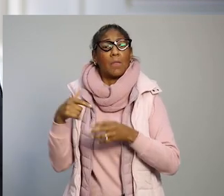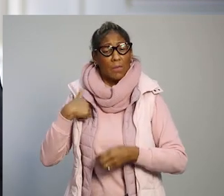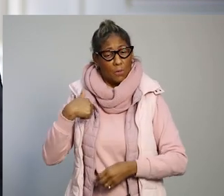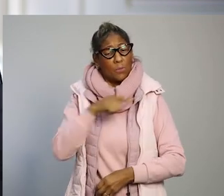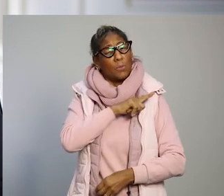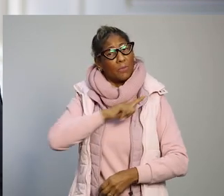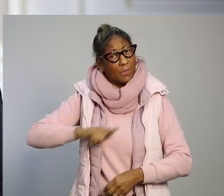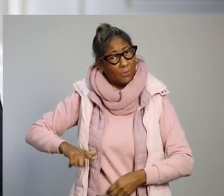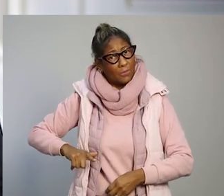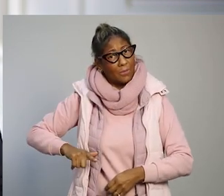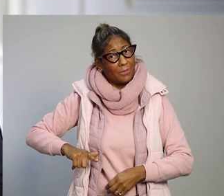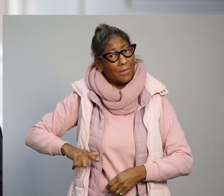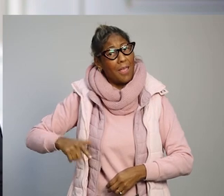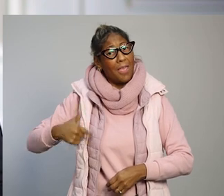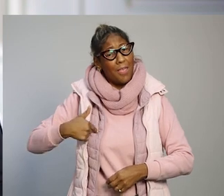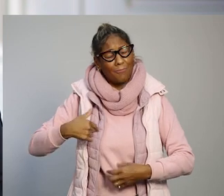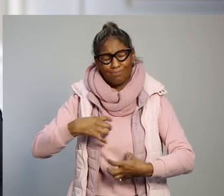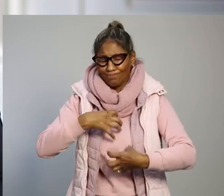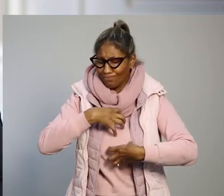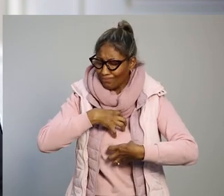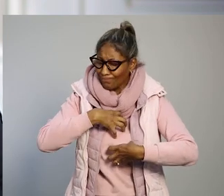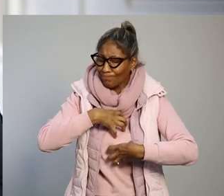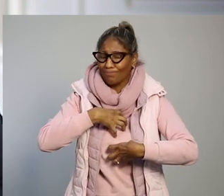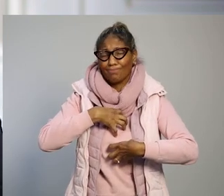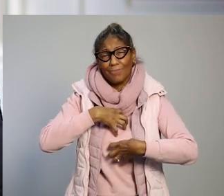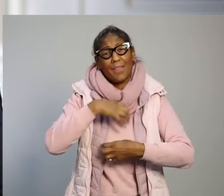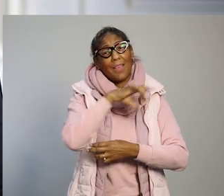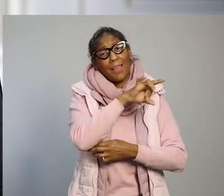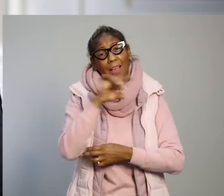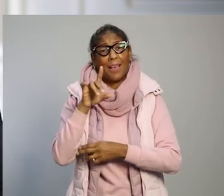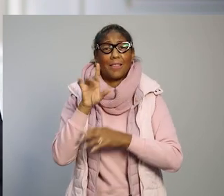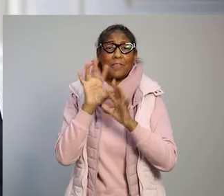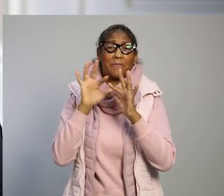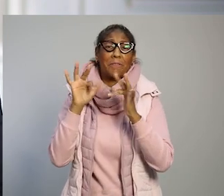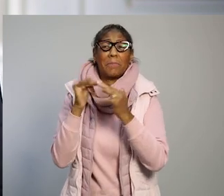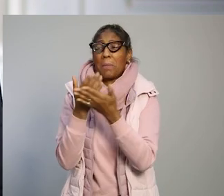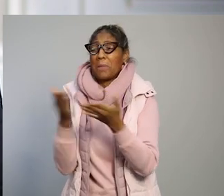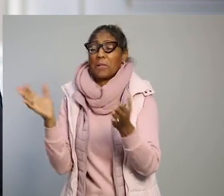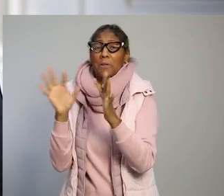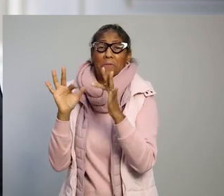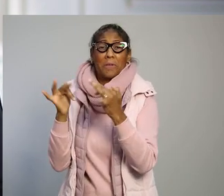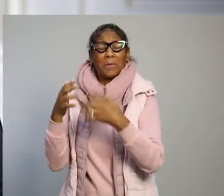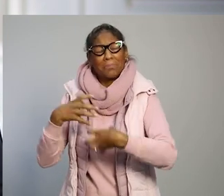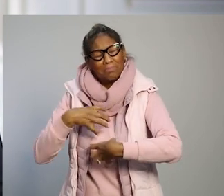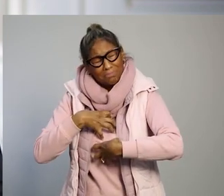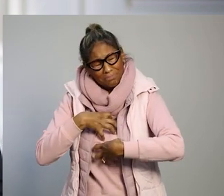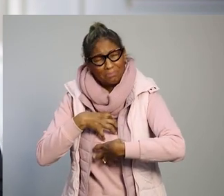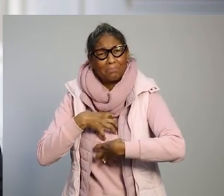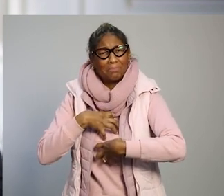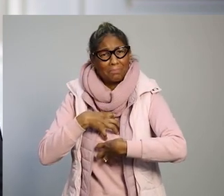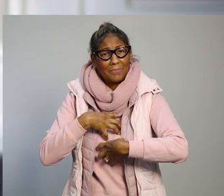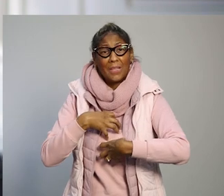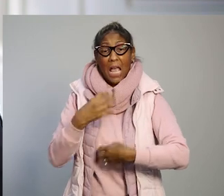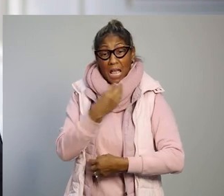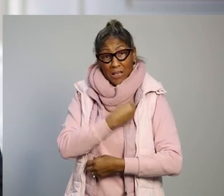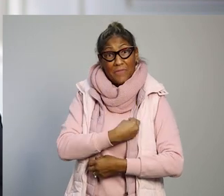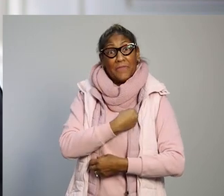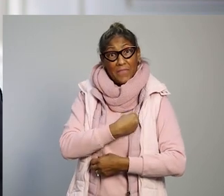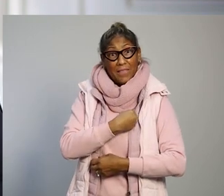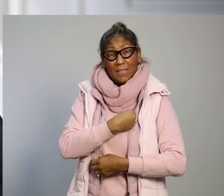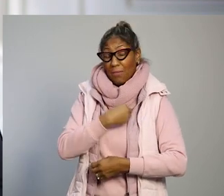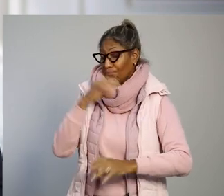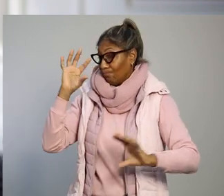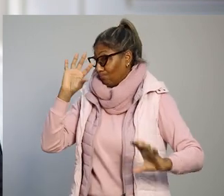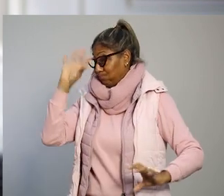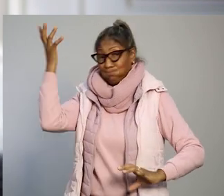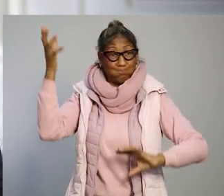e na condição de governador, eu me solidarizo com cada família enlutada nesse triste período. Eu sei que a vida de